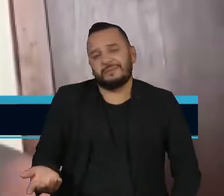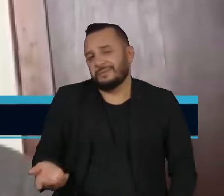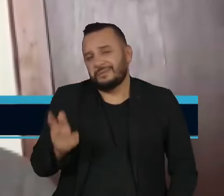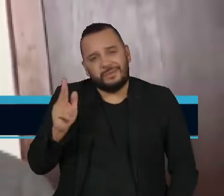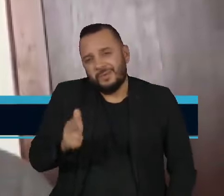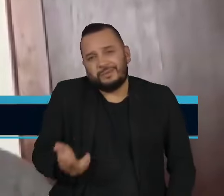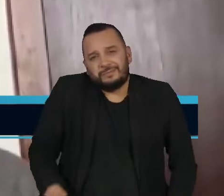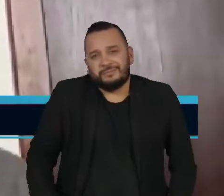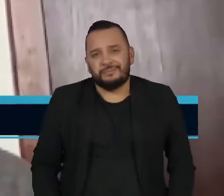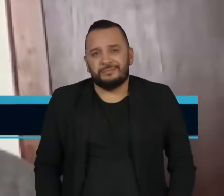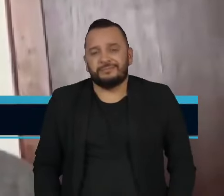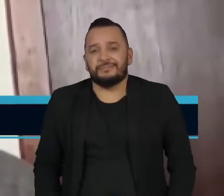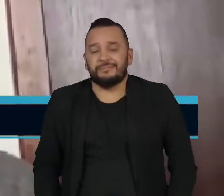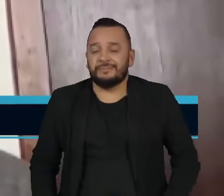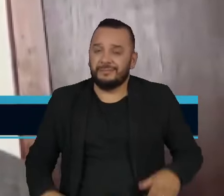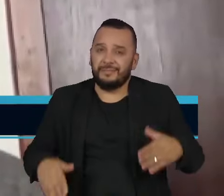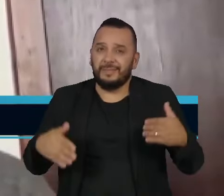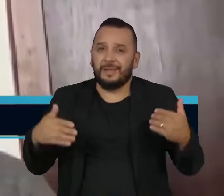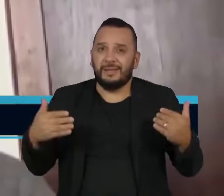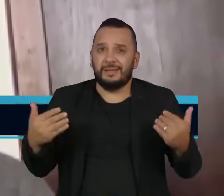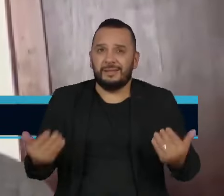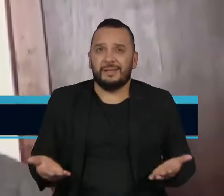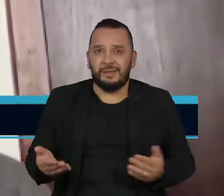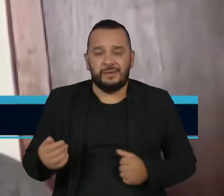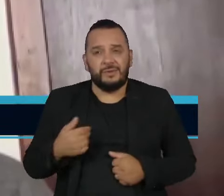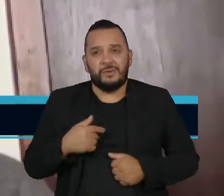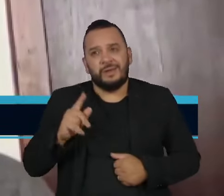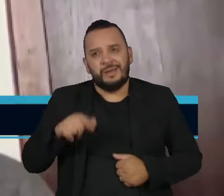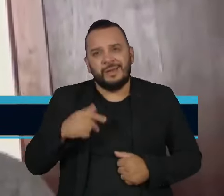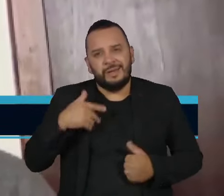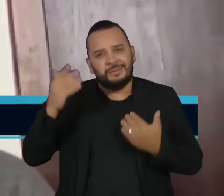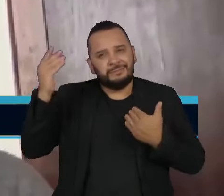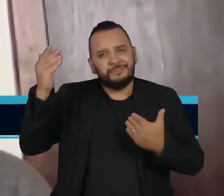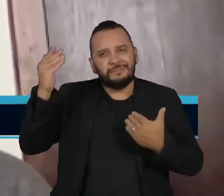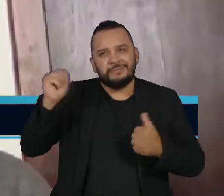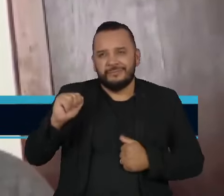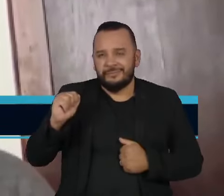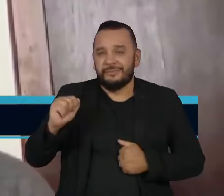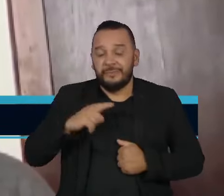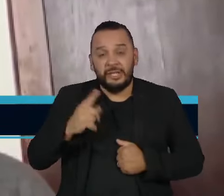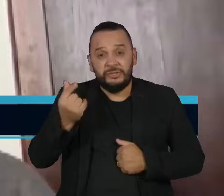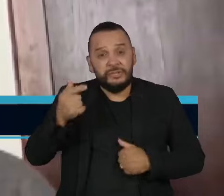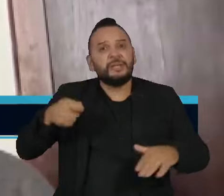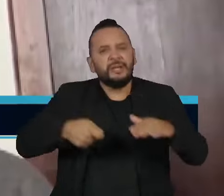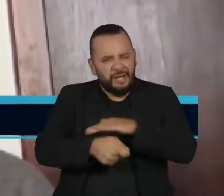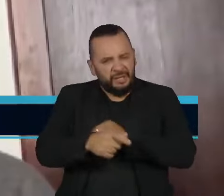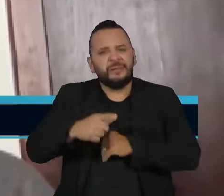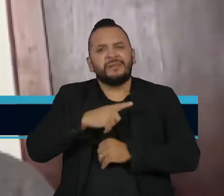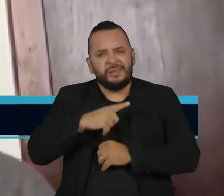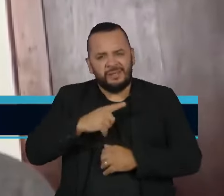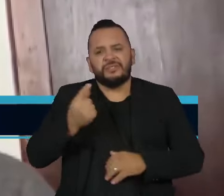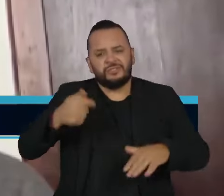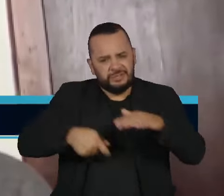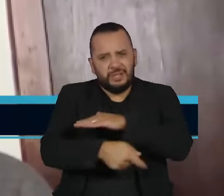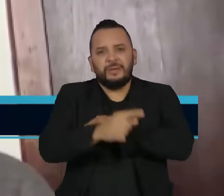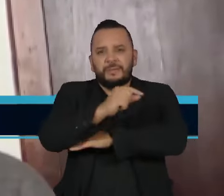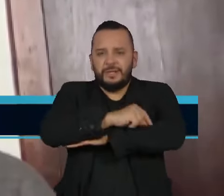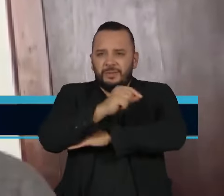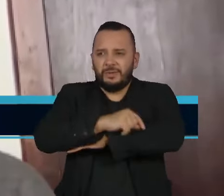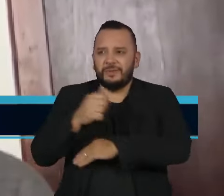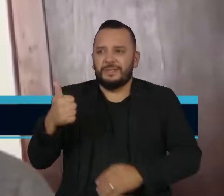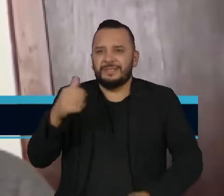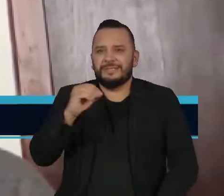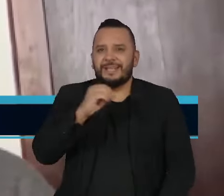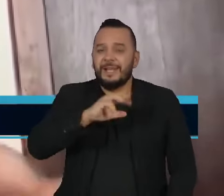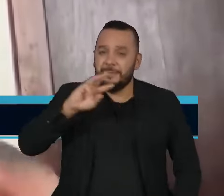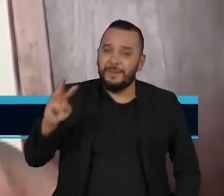fontes fósseis. Então, é algo bem questionável. Dinheiro, sim, entra muito. São mais de 100 bilhões o